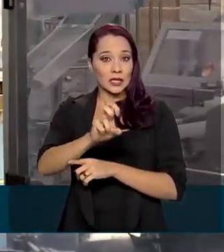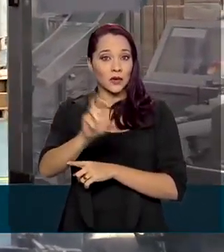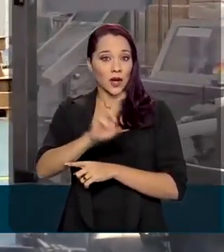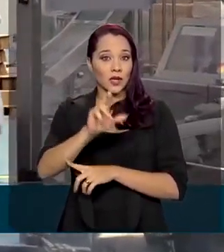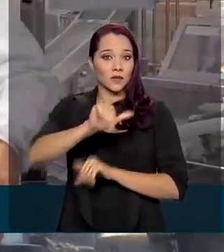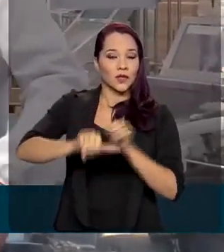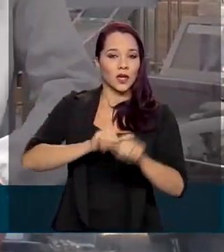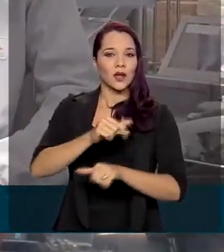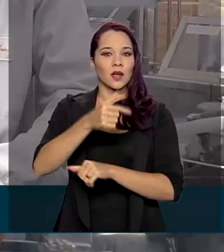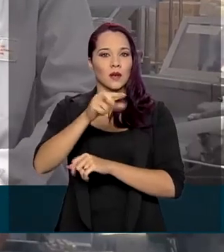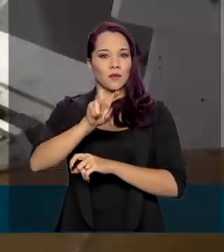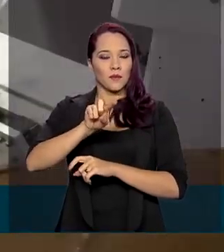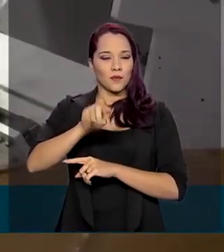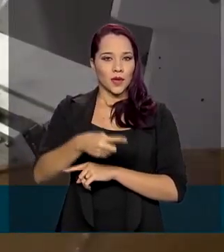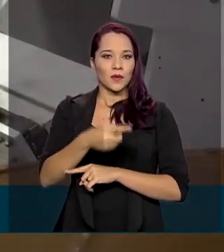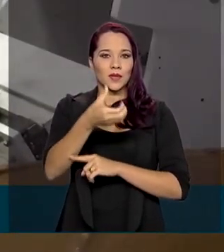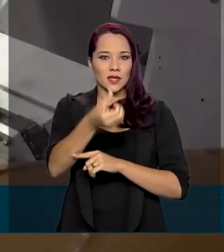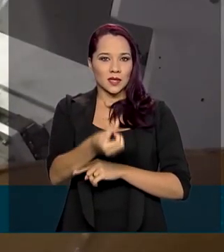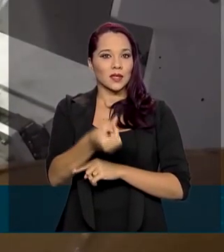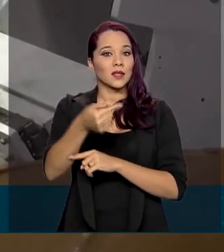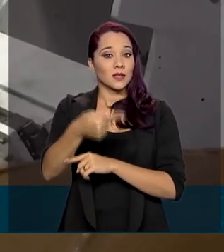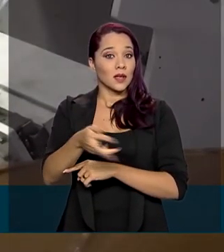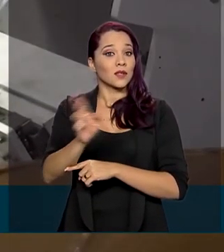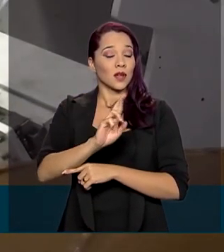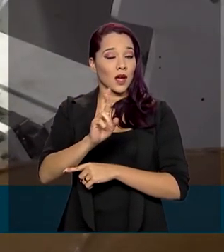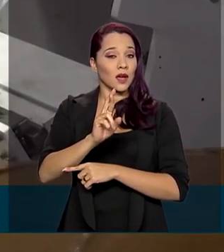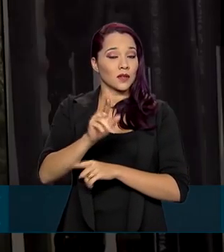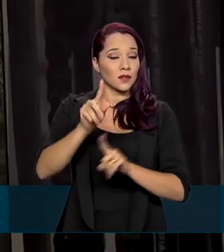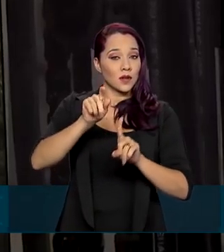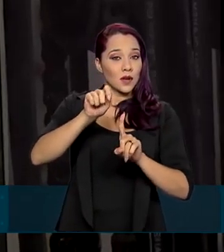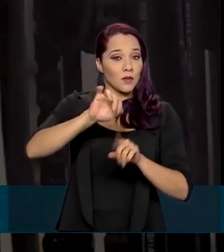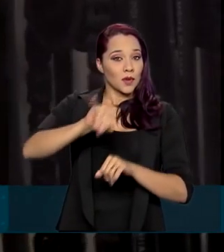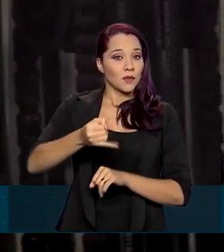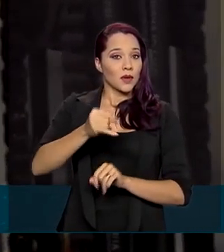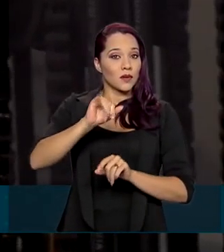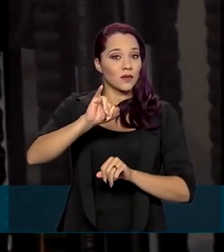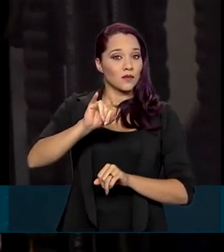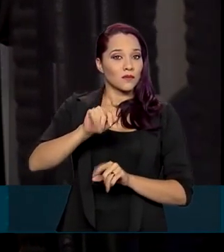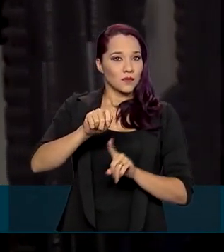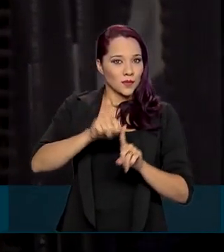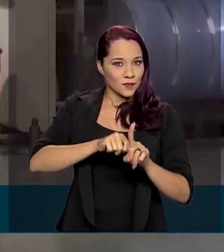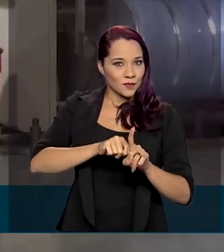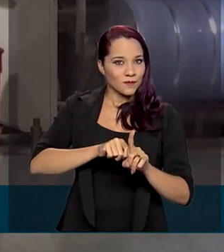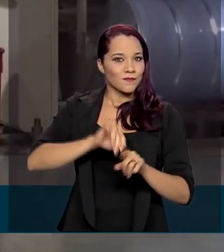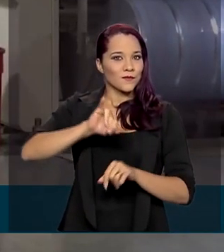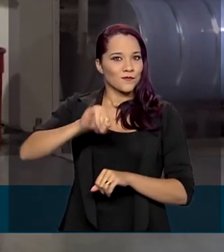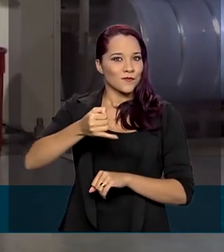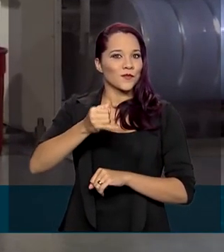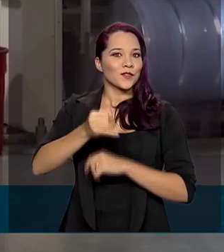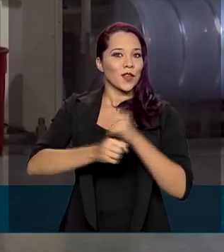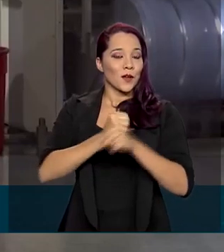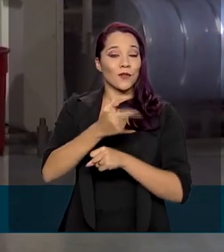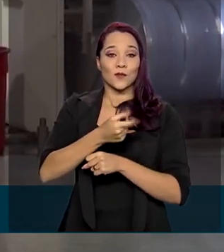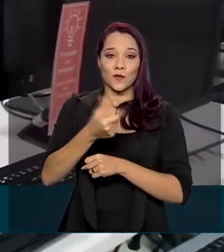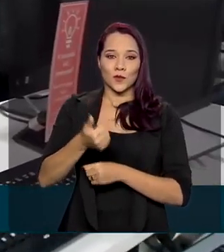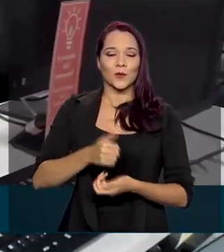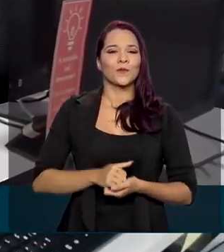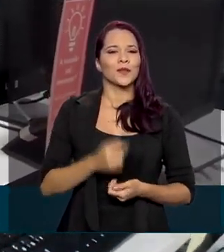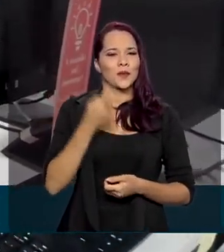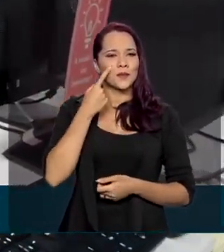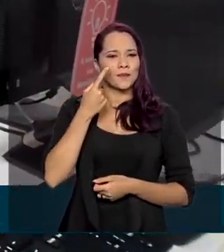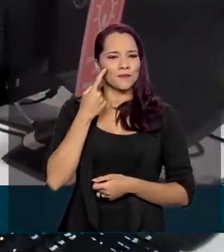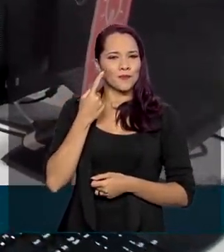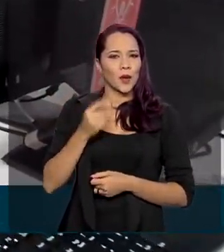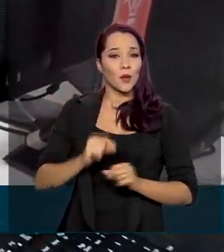,00 para R$.067,00 em 1º de janeiro de 2021. O orçamento também prevê, para o ano que vem,